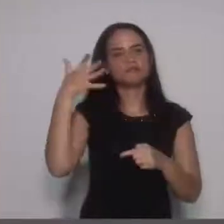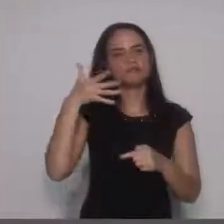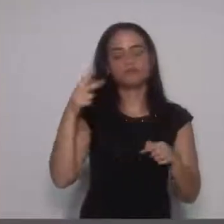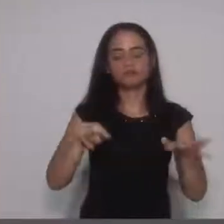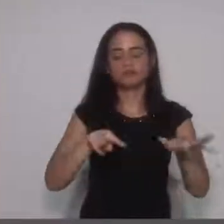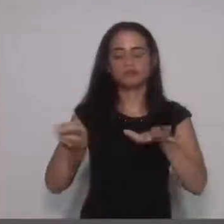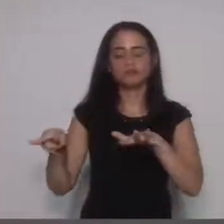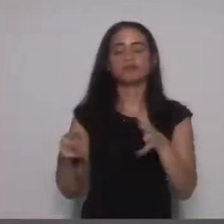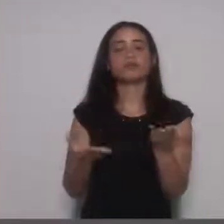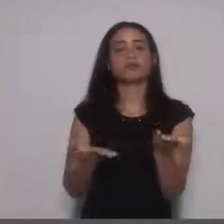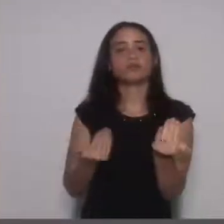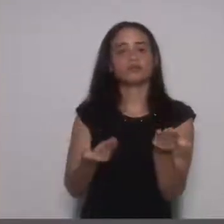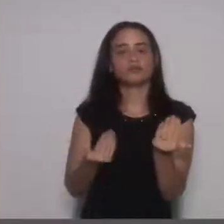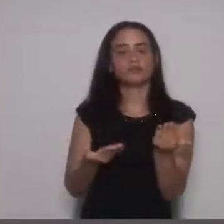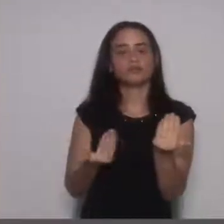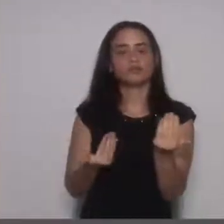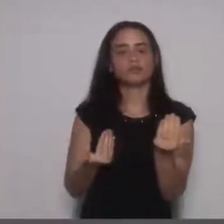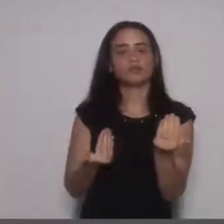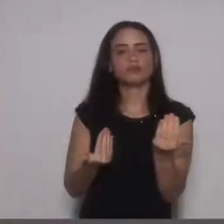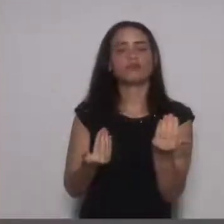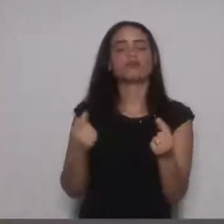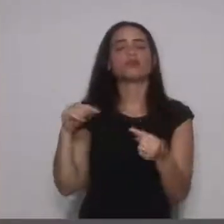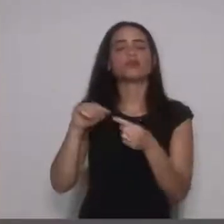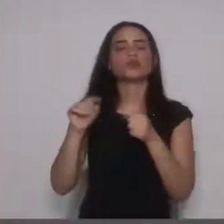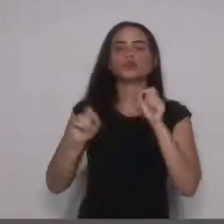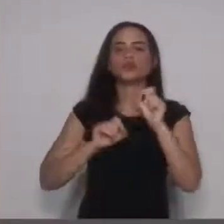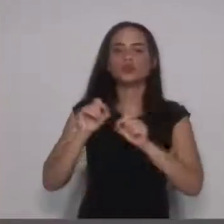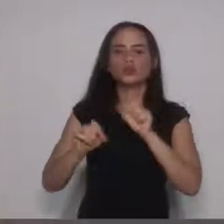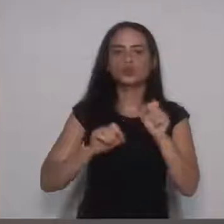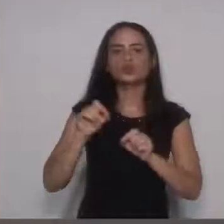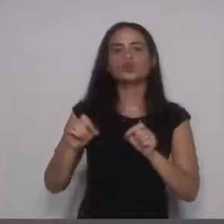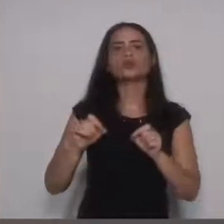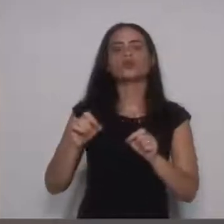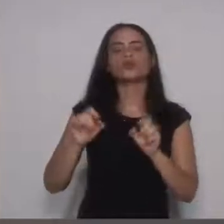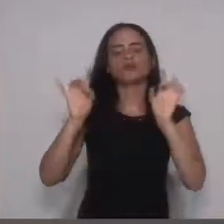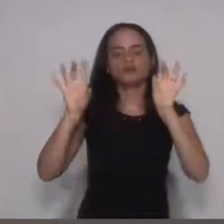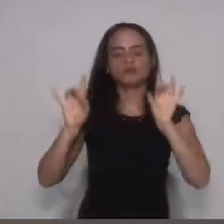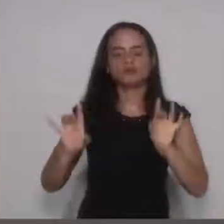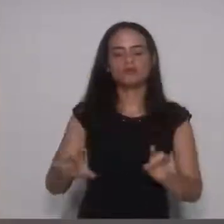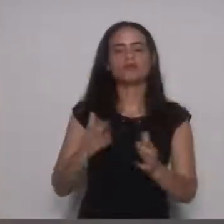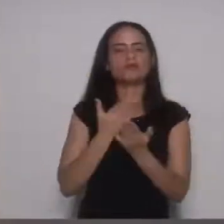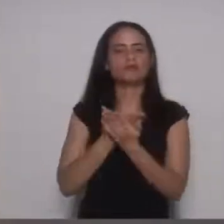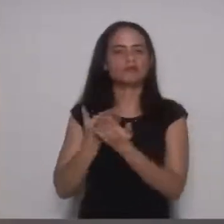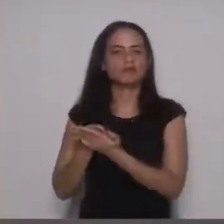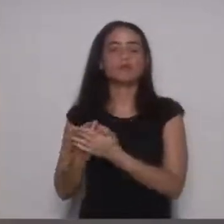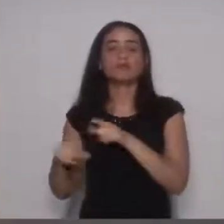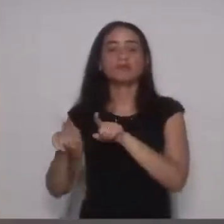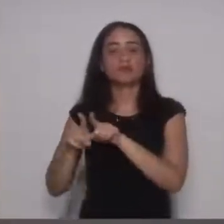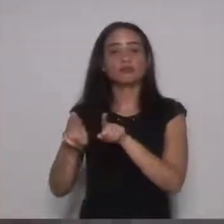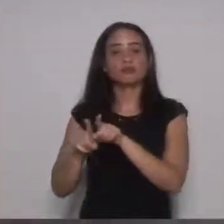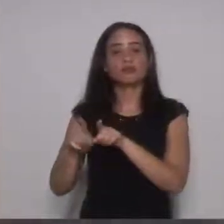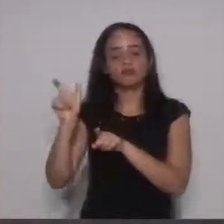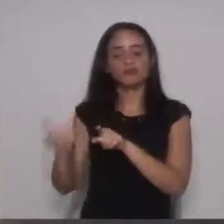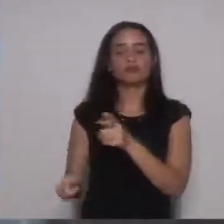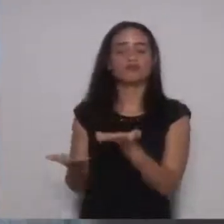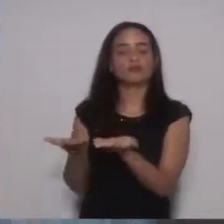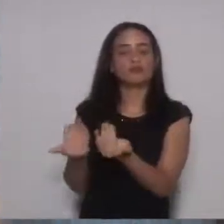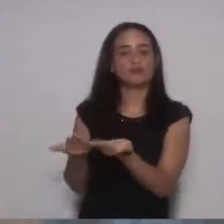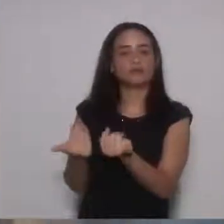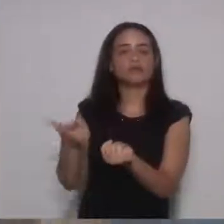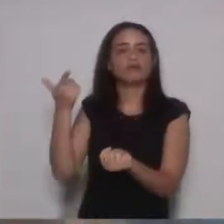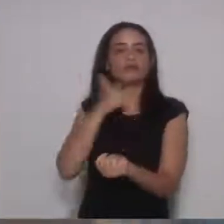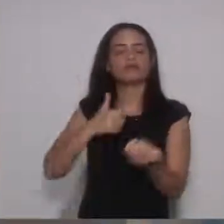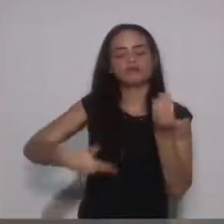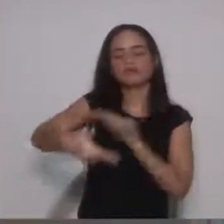Semana Jovem é proporcionar aos mais diferentes setores, especialistas e estudiosos, além do próprio jovem, a possibilidade de interação e